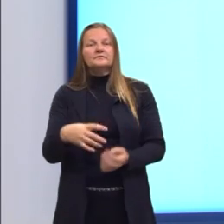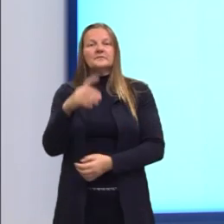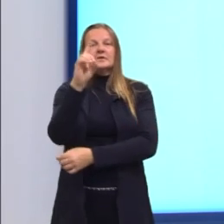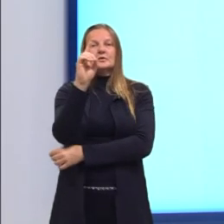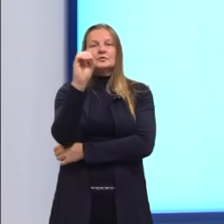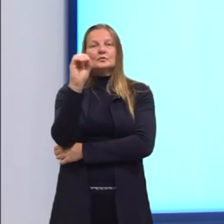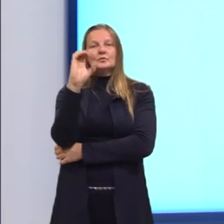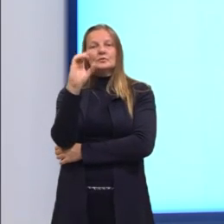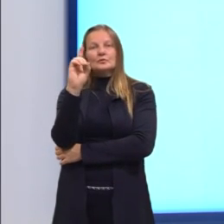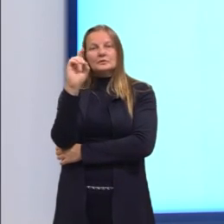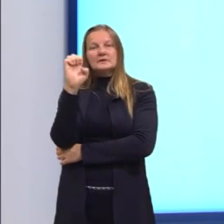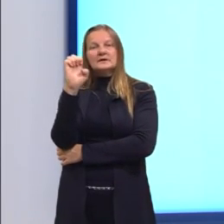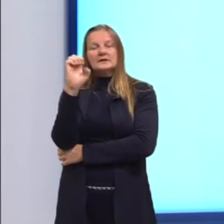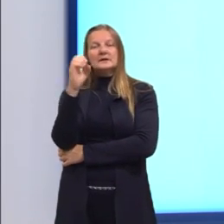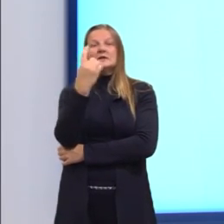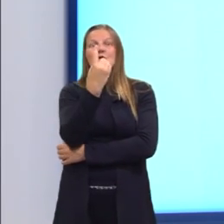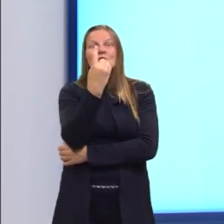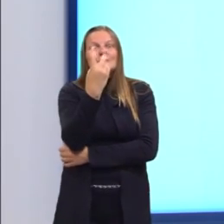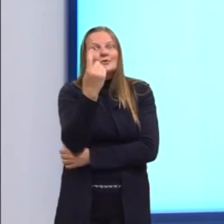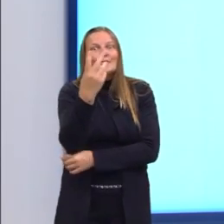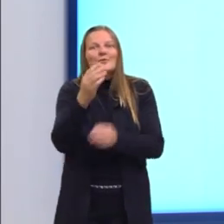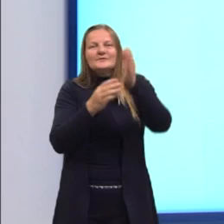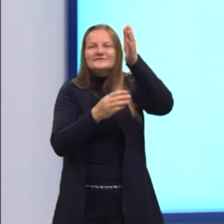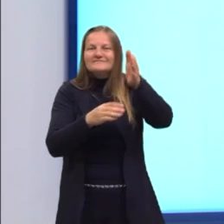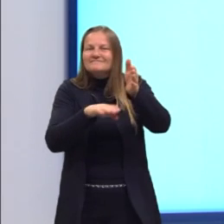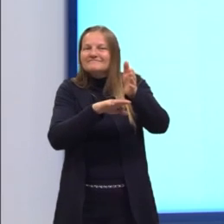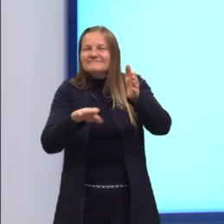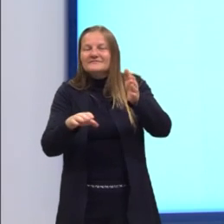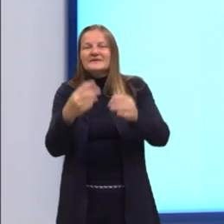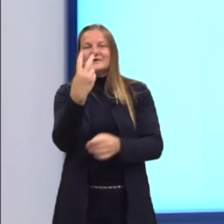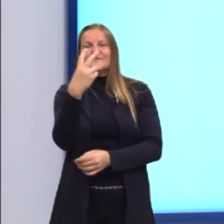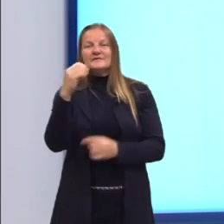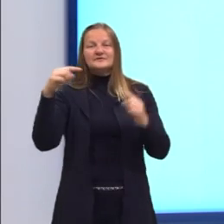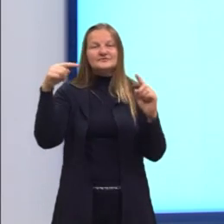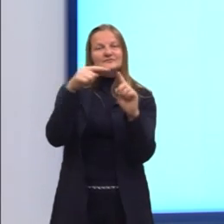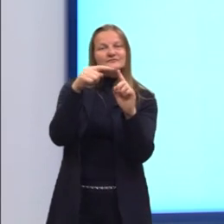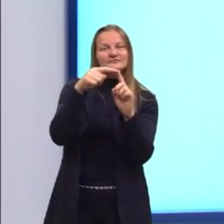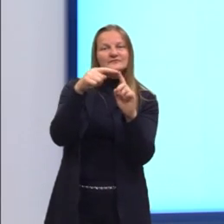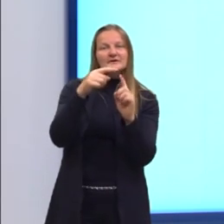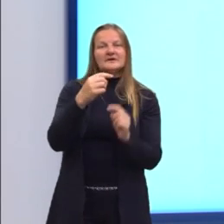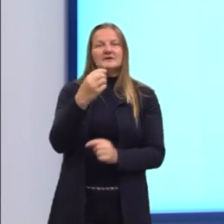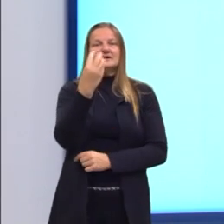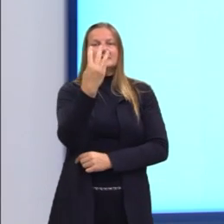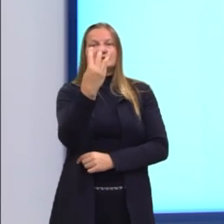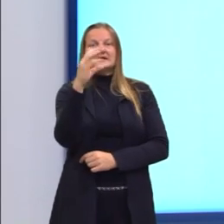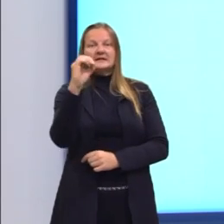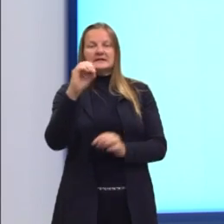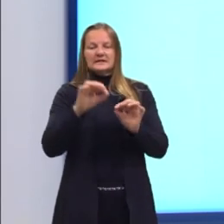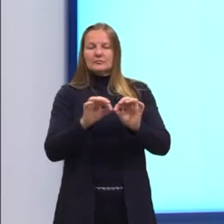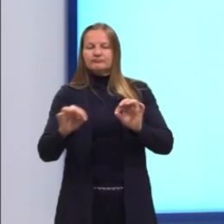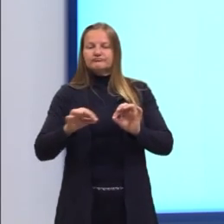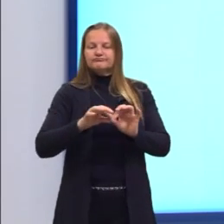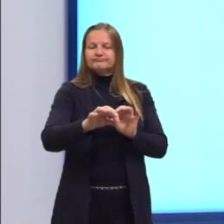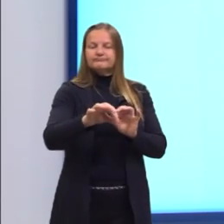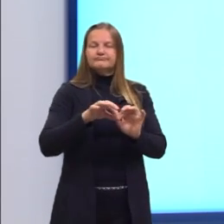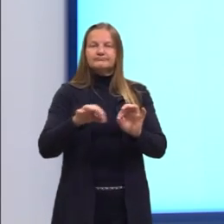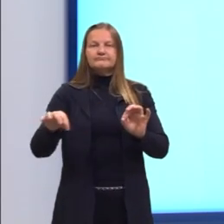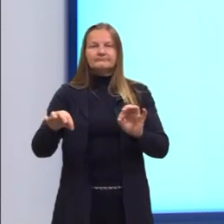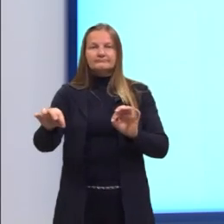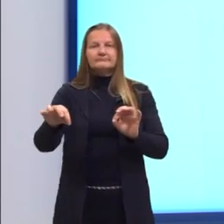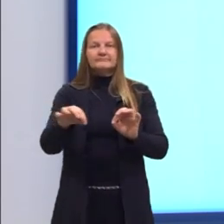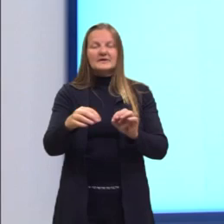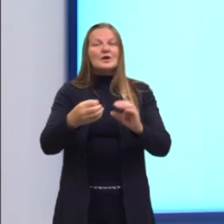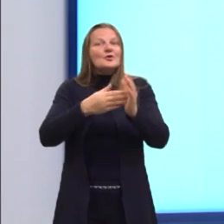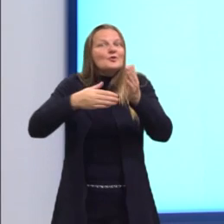Ele possui doze faces, 20 vértices e 30 arestas. São todos